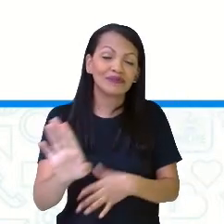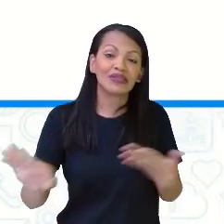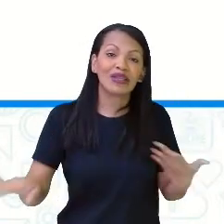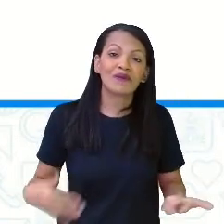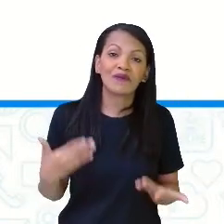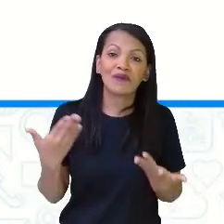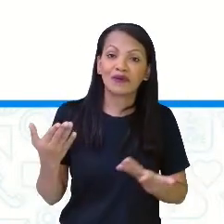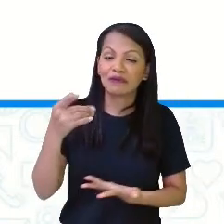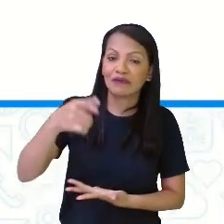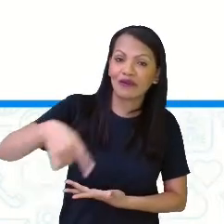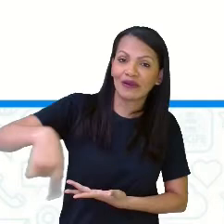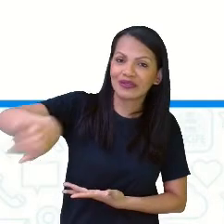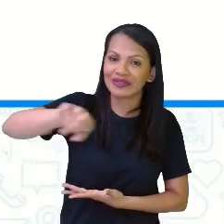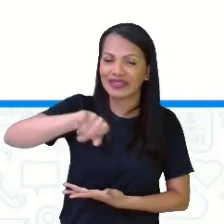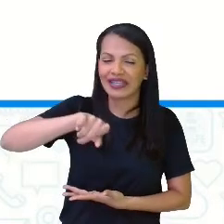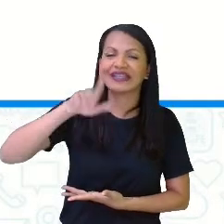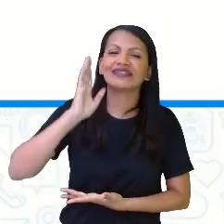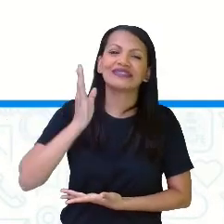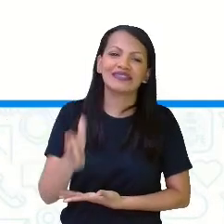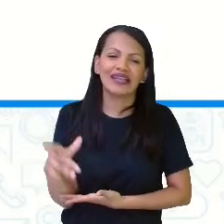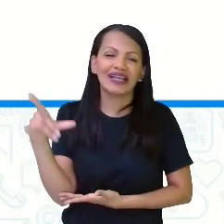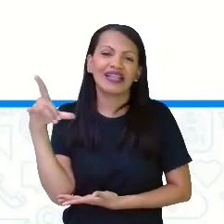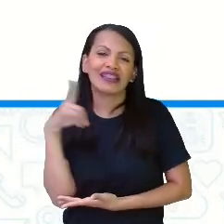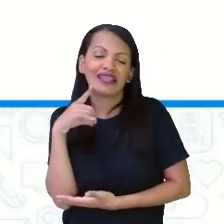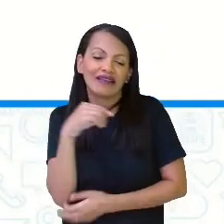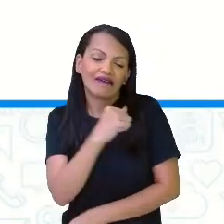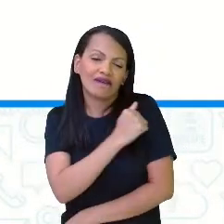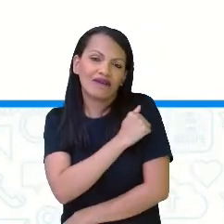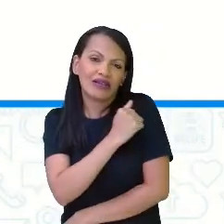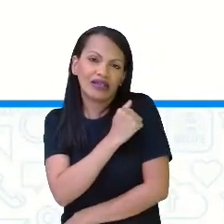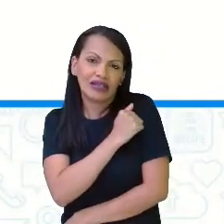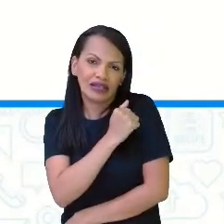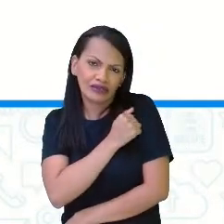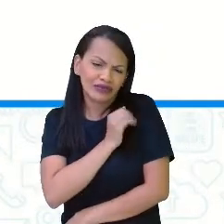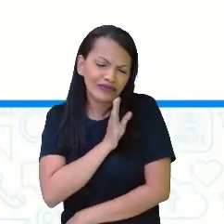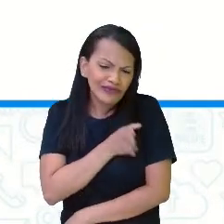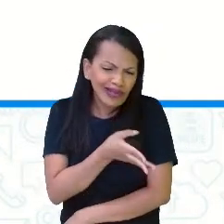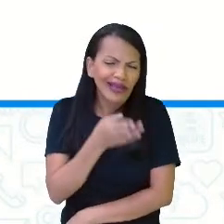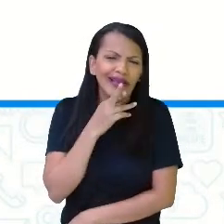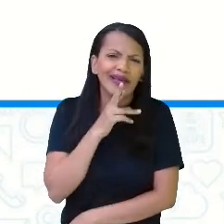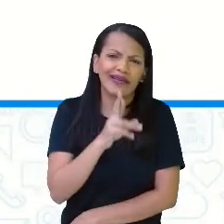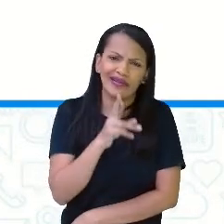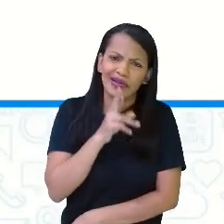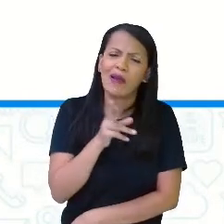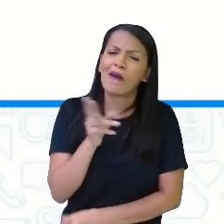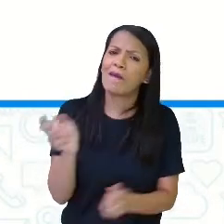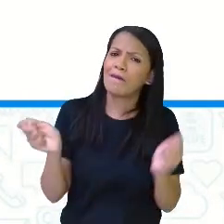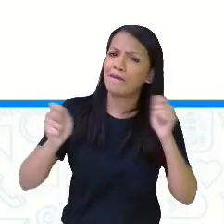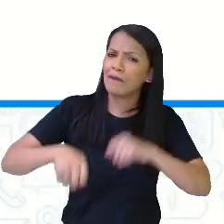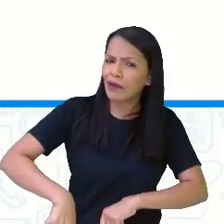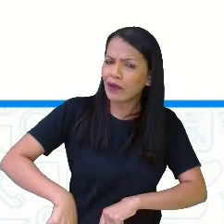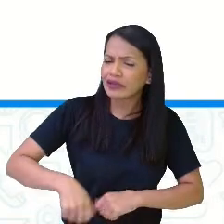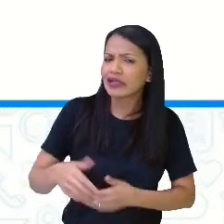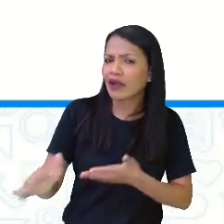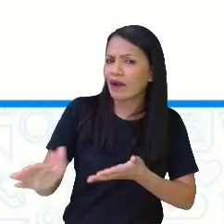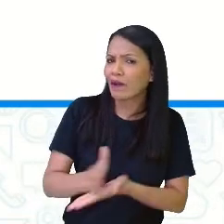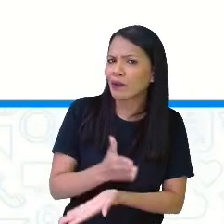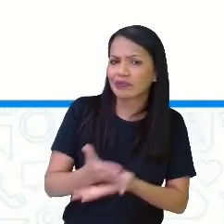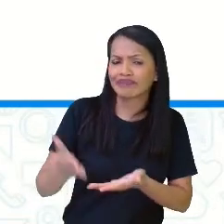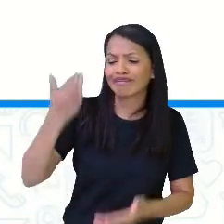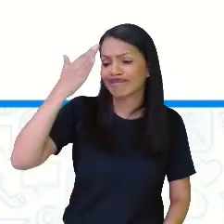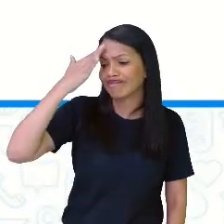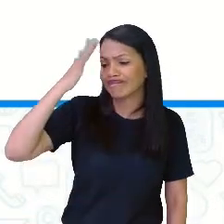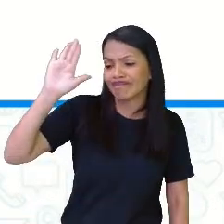vocês forem trabalhar, como já tem aí estudante que já deu a resposta, mas pode ser que alguns não saibam,